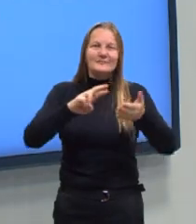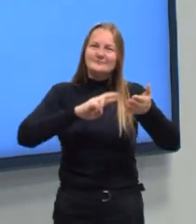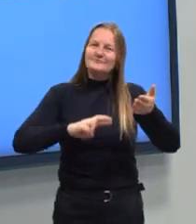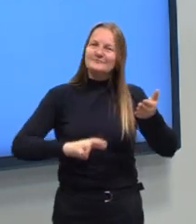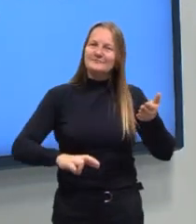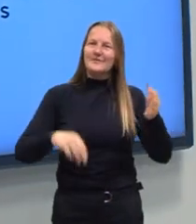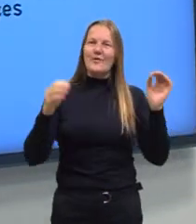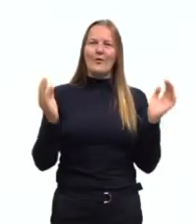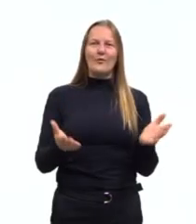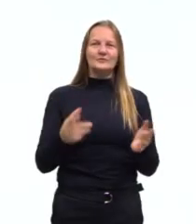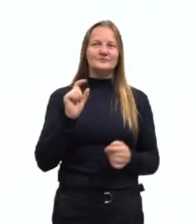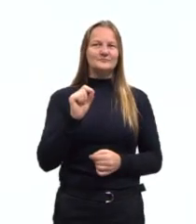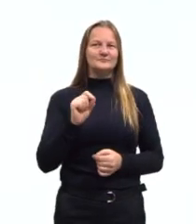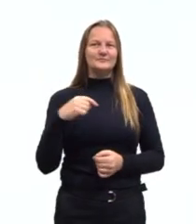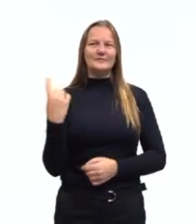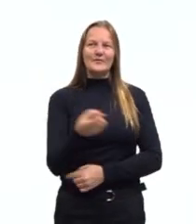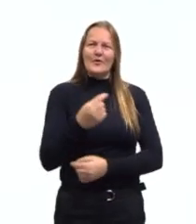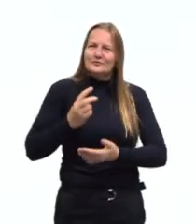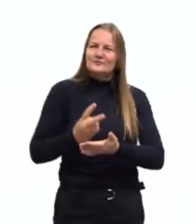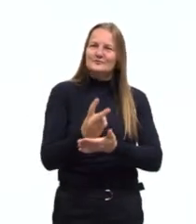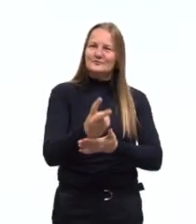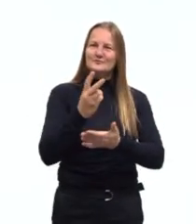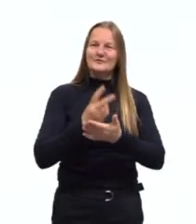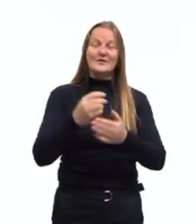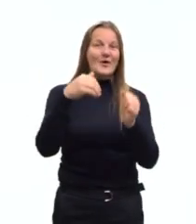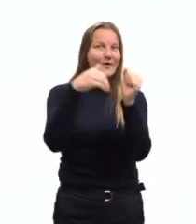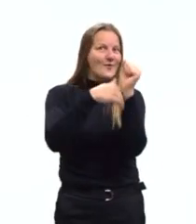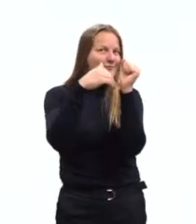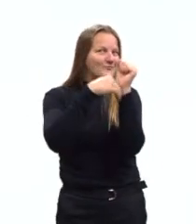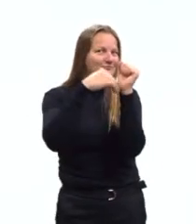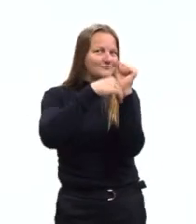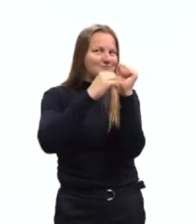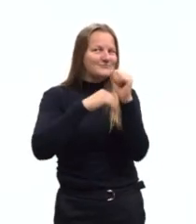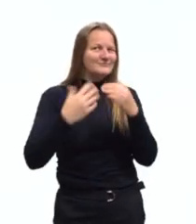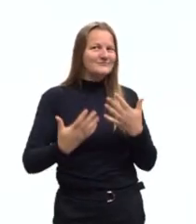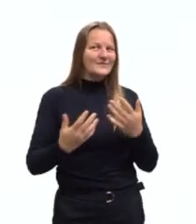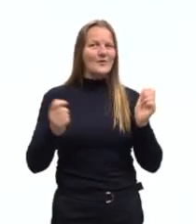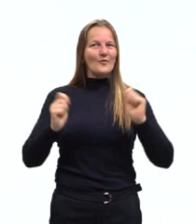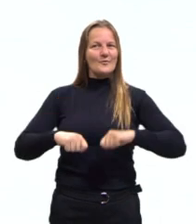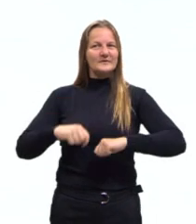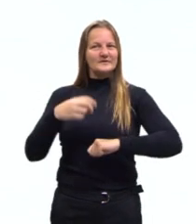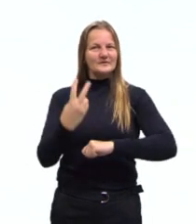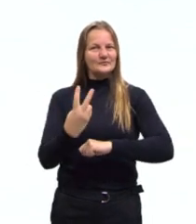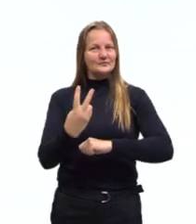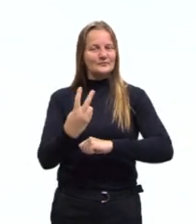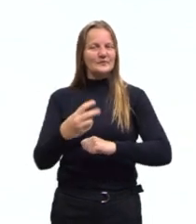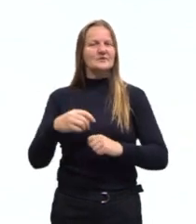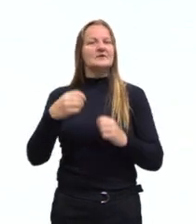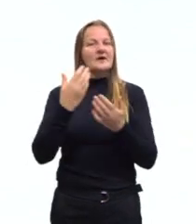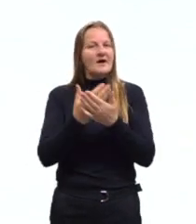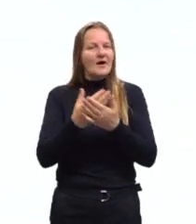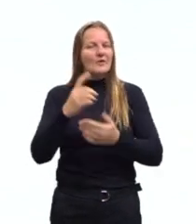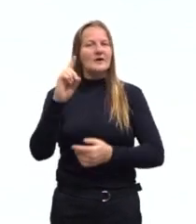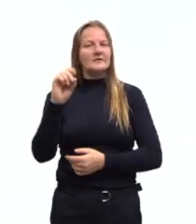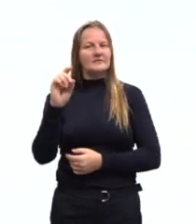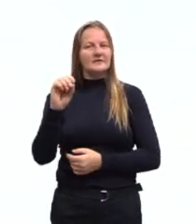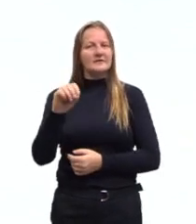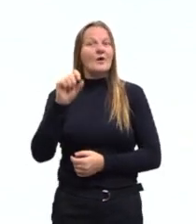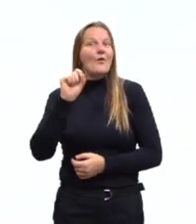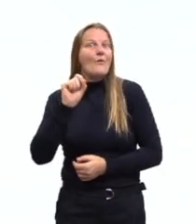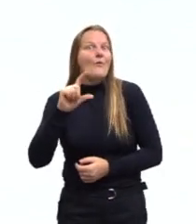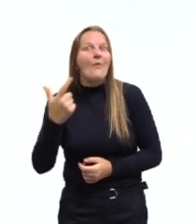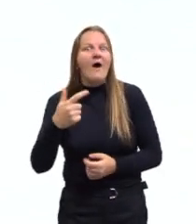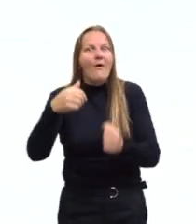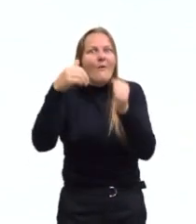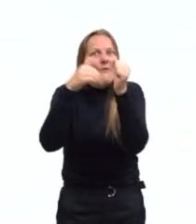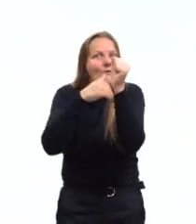hoje nós continuamos com os segredos. Competência 2, aula 10, qual o